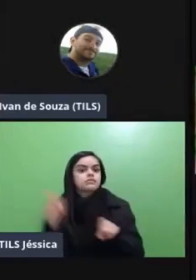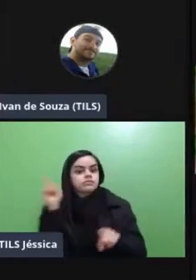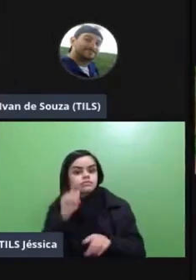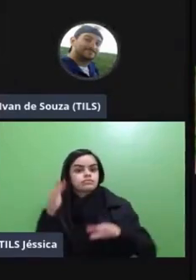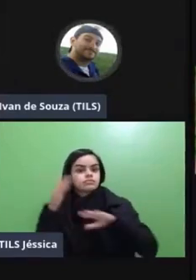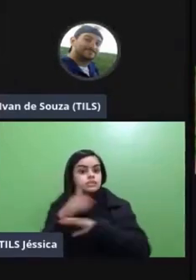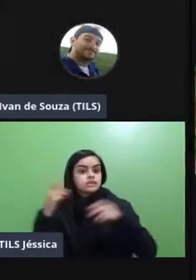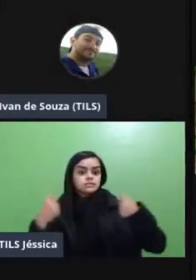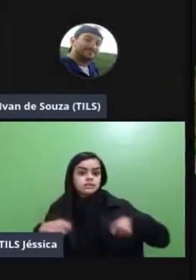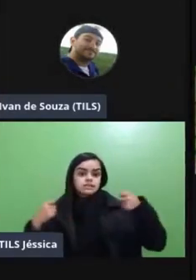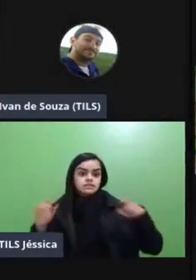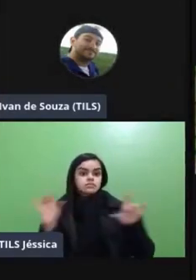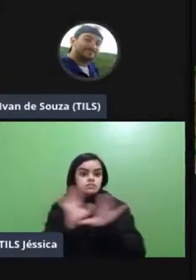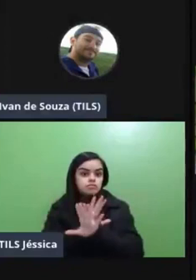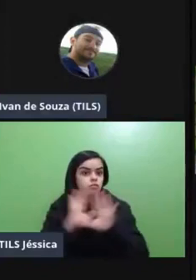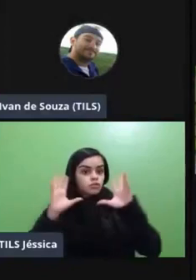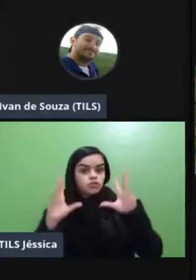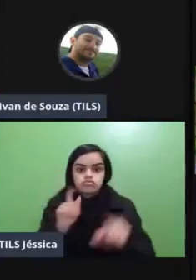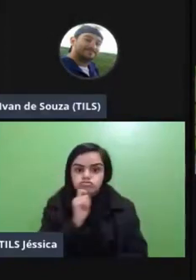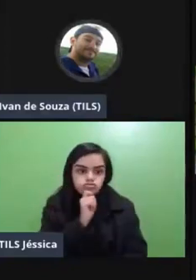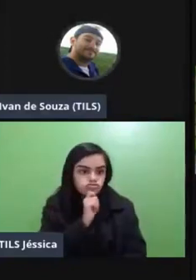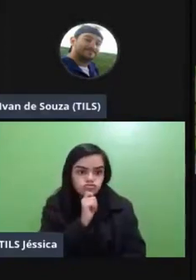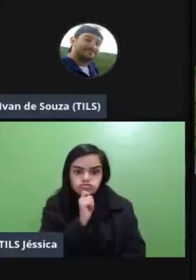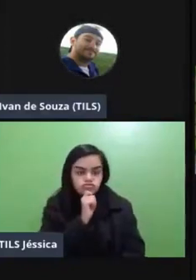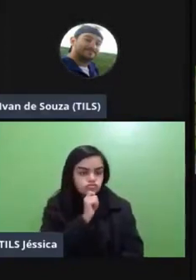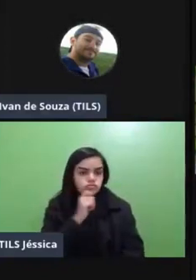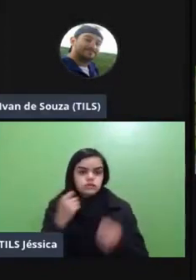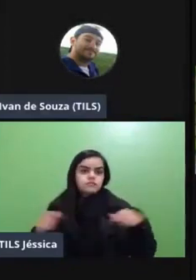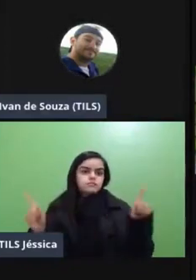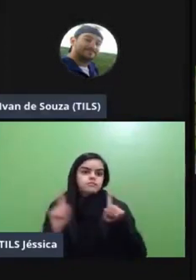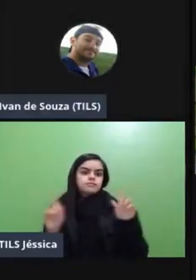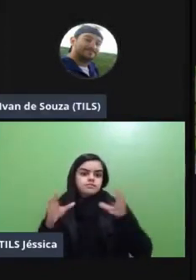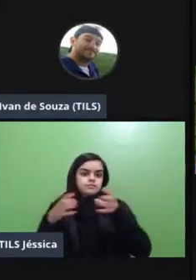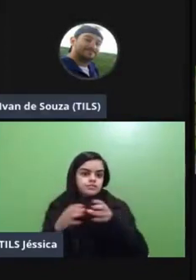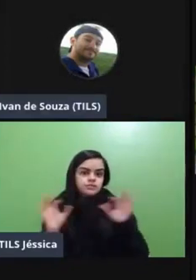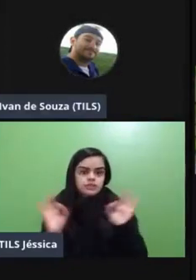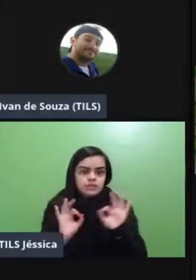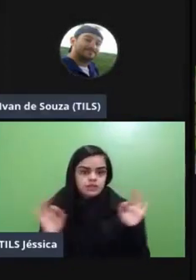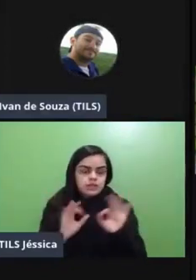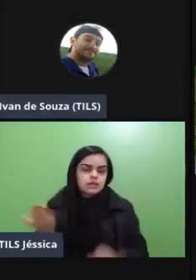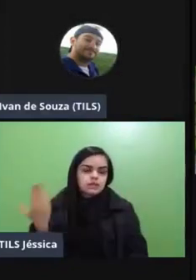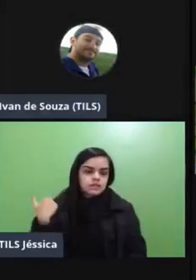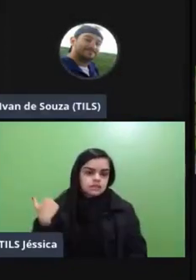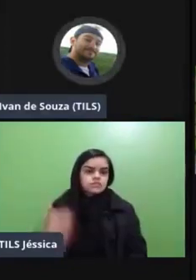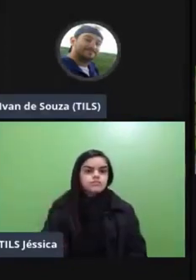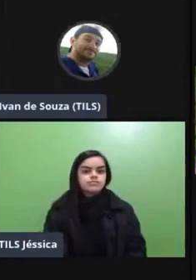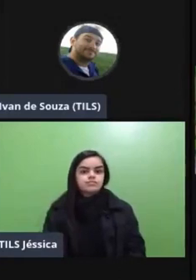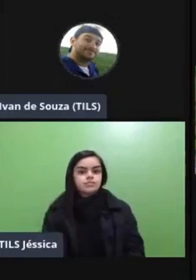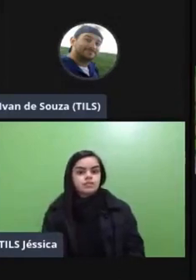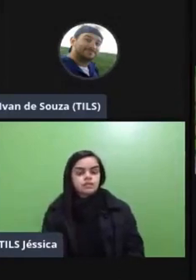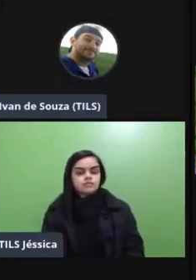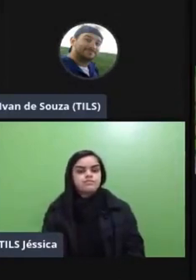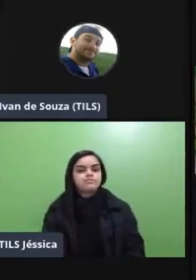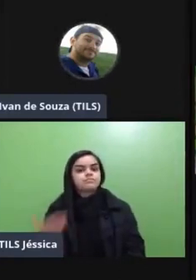precisam passar não por todas tá eles não precisam mais rodar juntos em grupo como era na rotação por estações aí para além desse